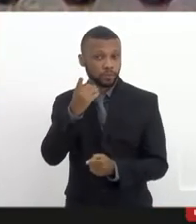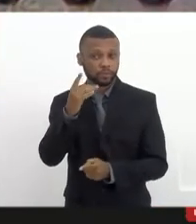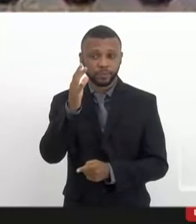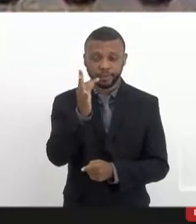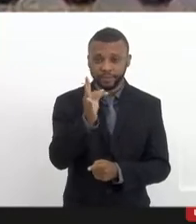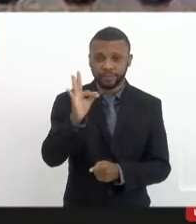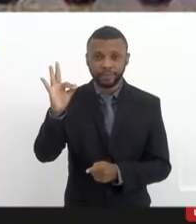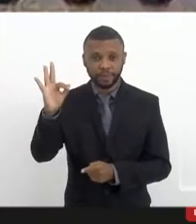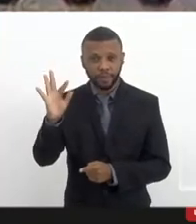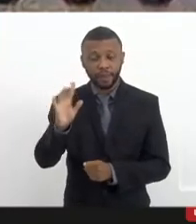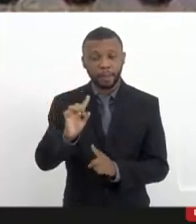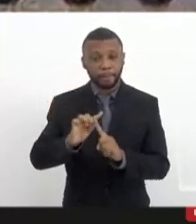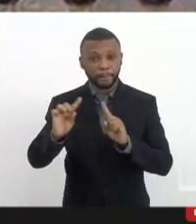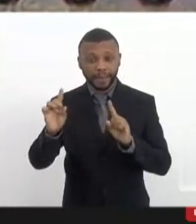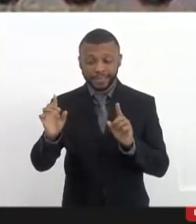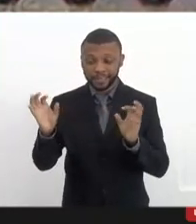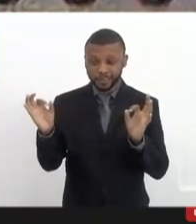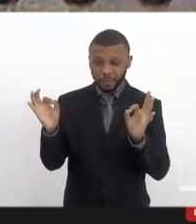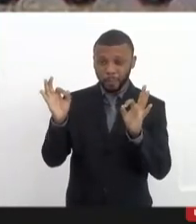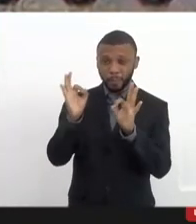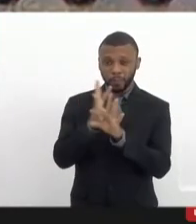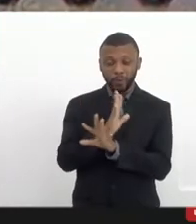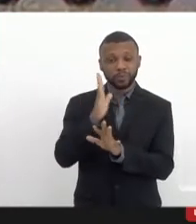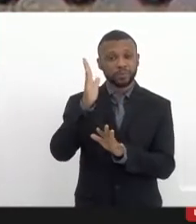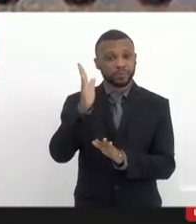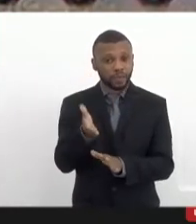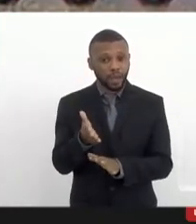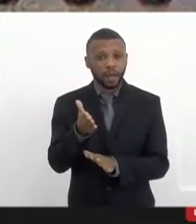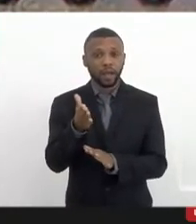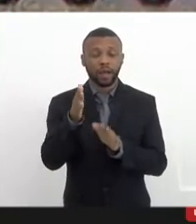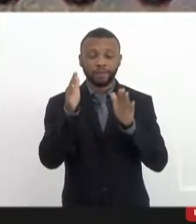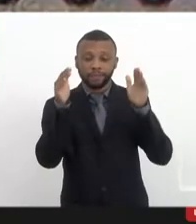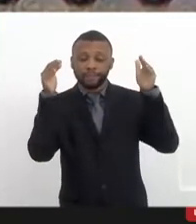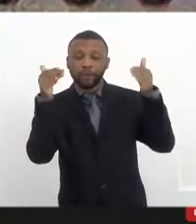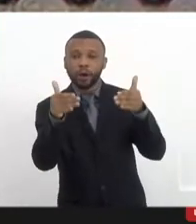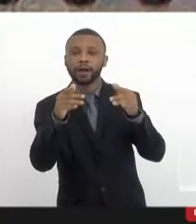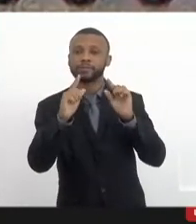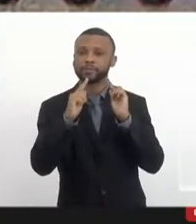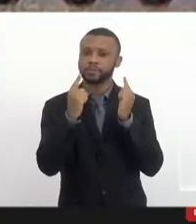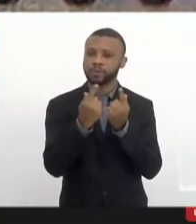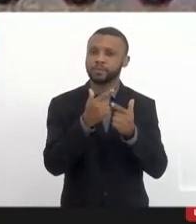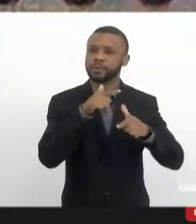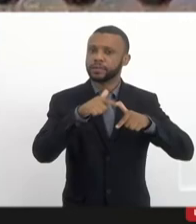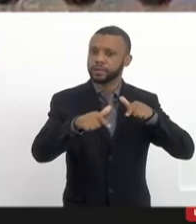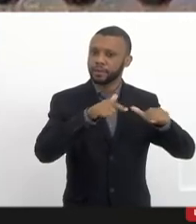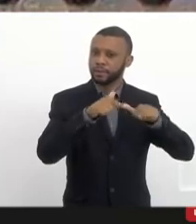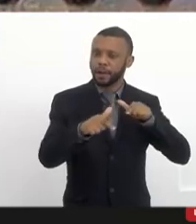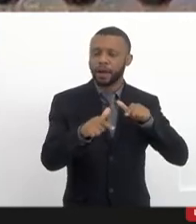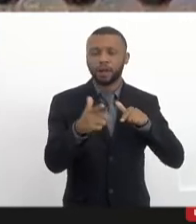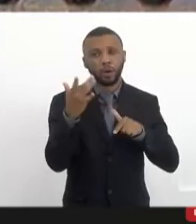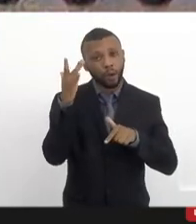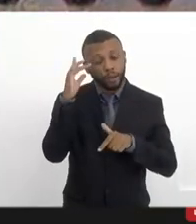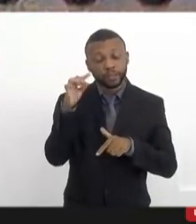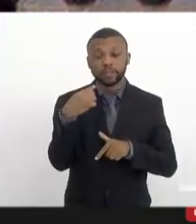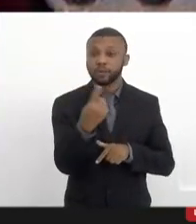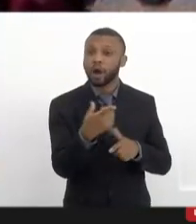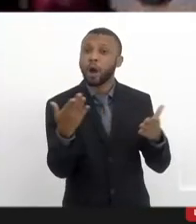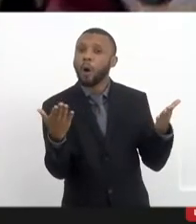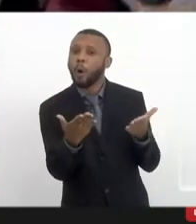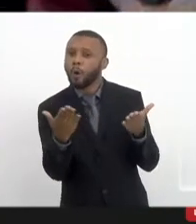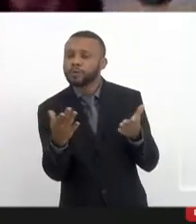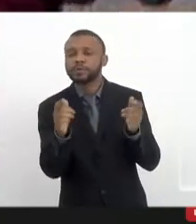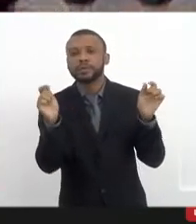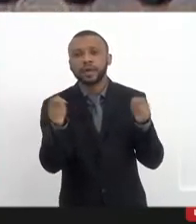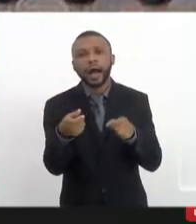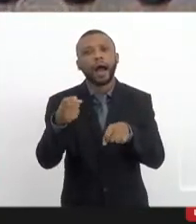já de pronto, Valdeck, para esse grupo de trabalho, eu acho que a gente hoje mesmo já poderia, por conta, para remir